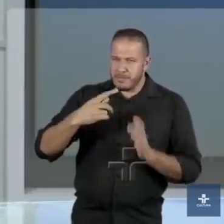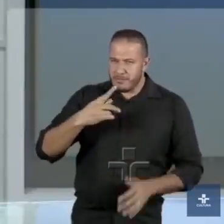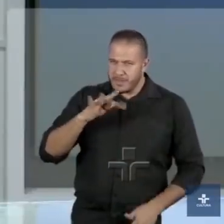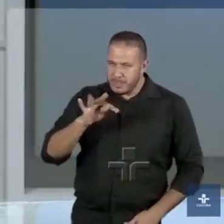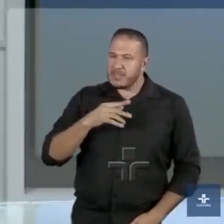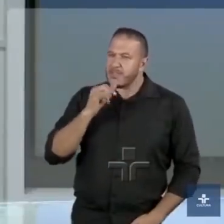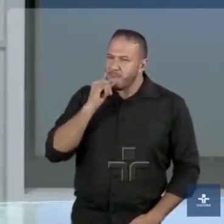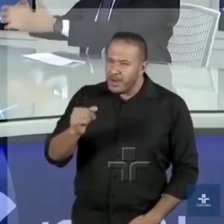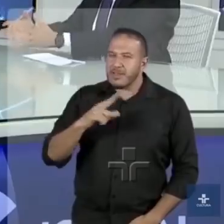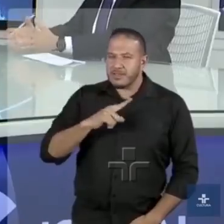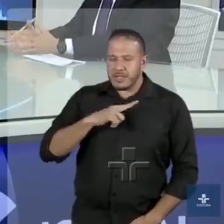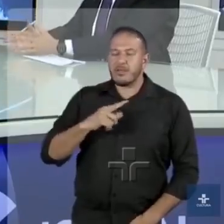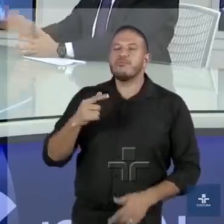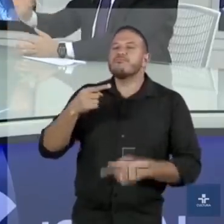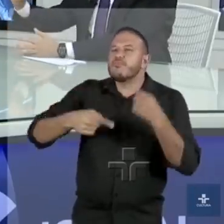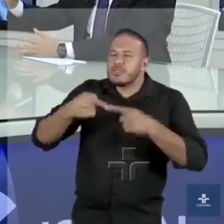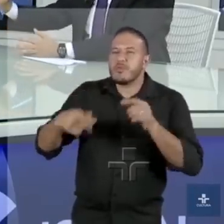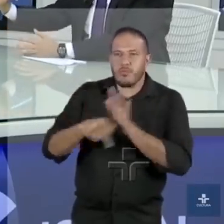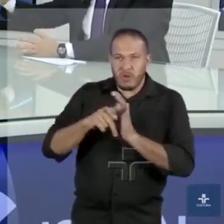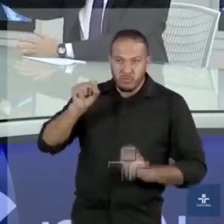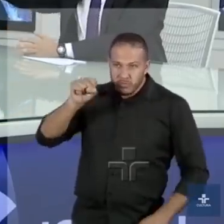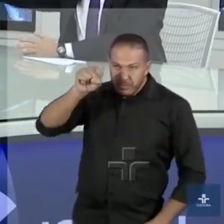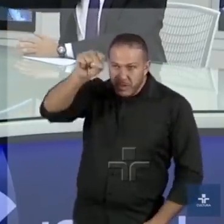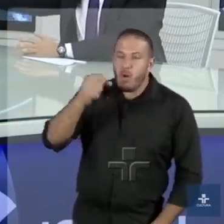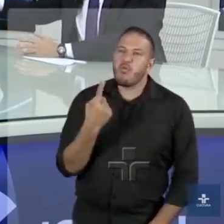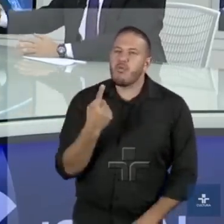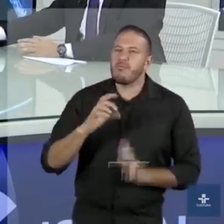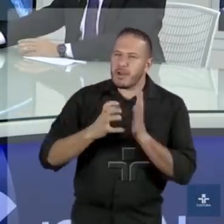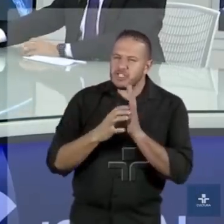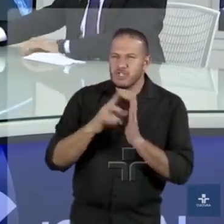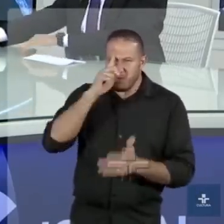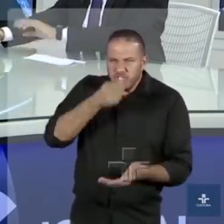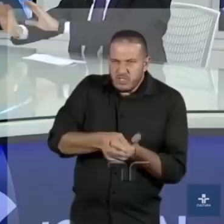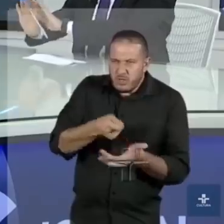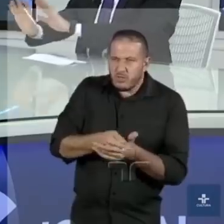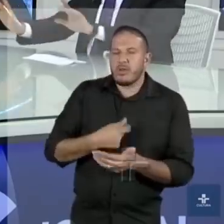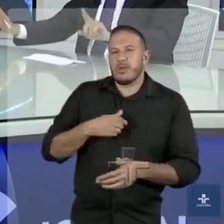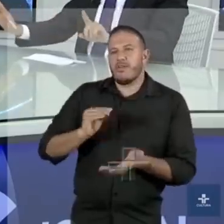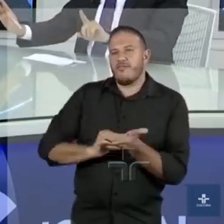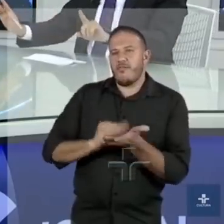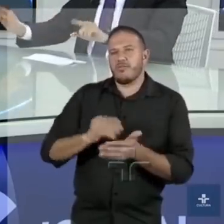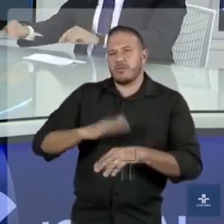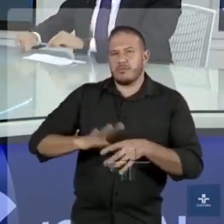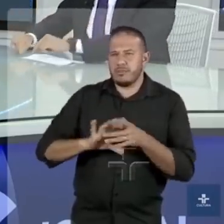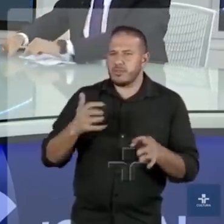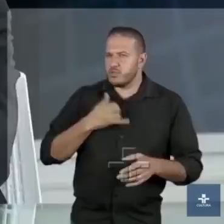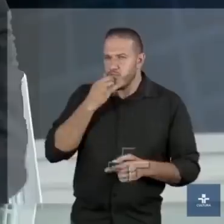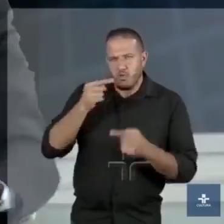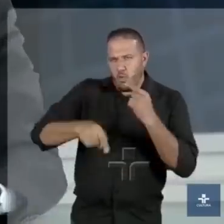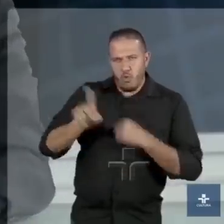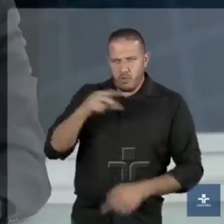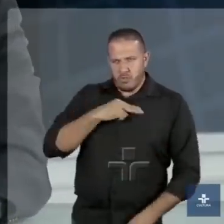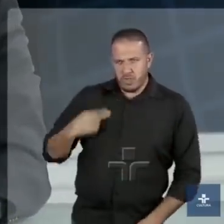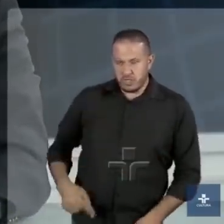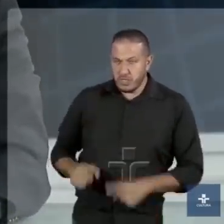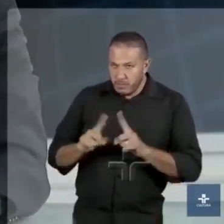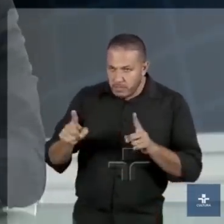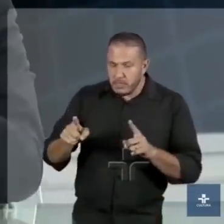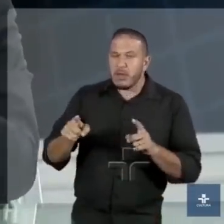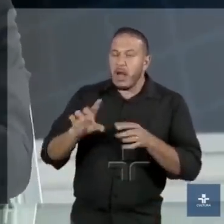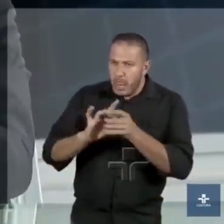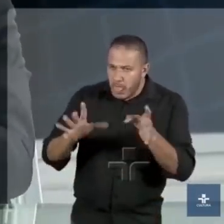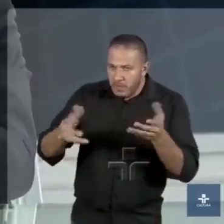que é a de ter um regime politicamente comunista. É um partido só, é ditadura, falta de liberdade. Com isso eu não concordo na China. Agora, com zona de livre